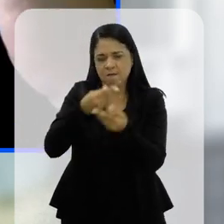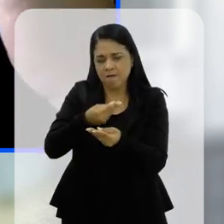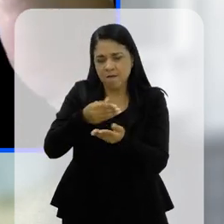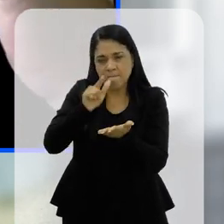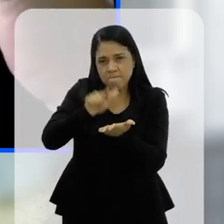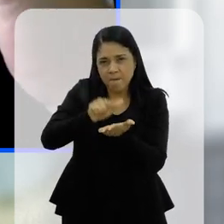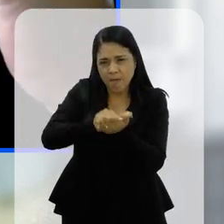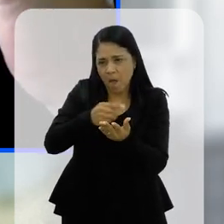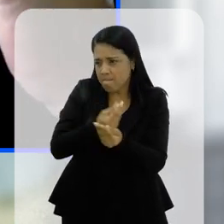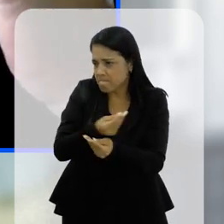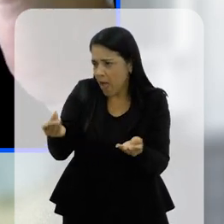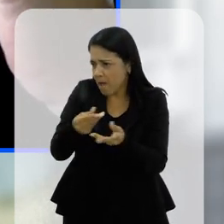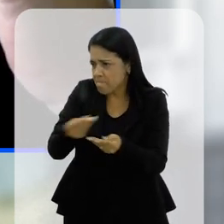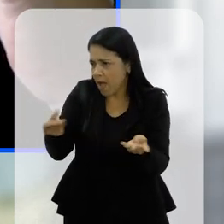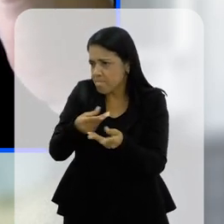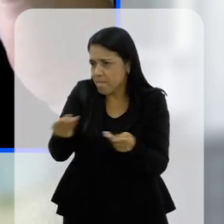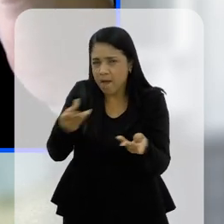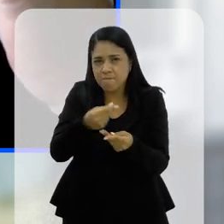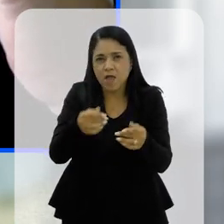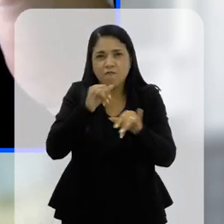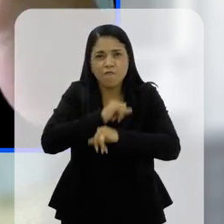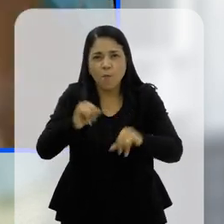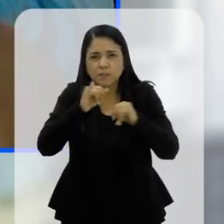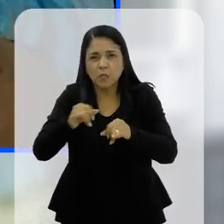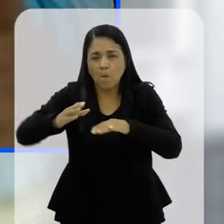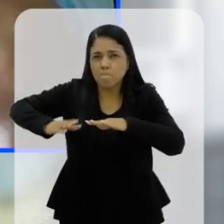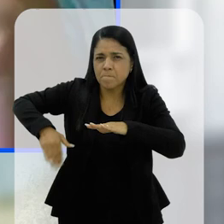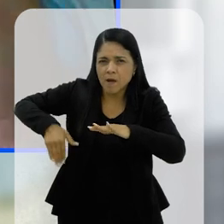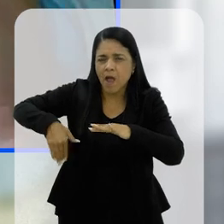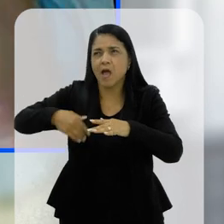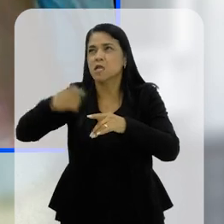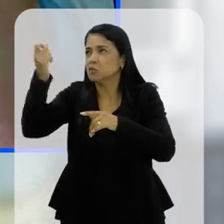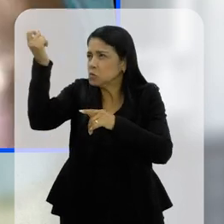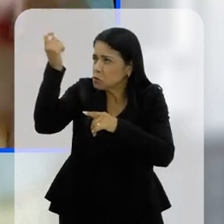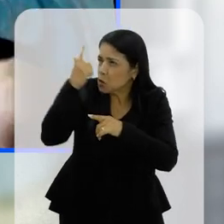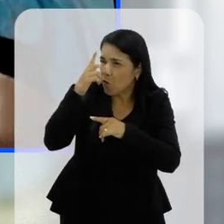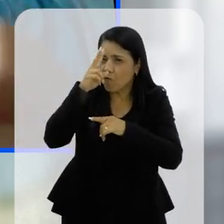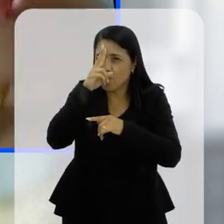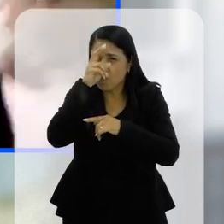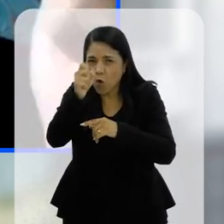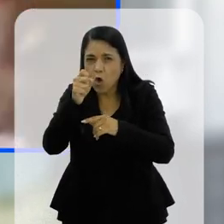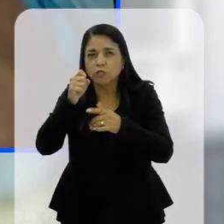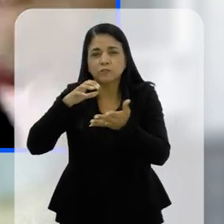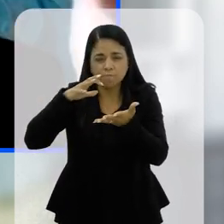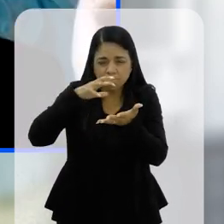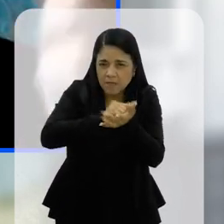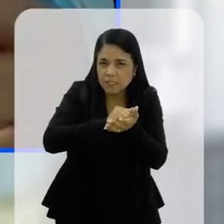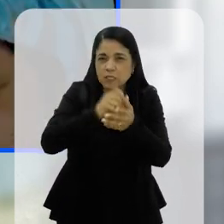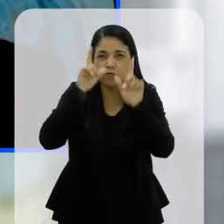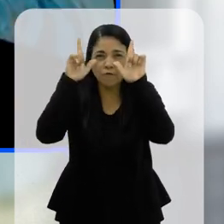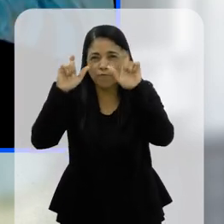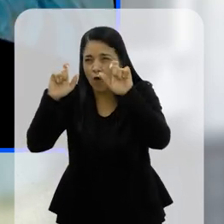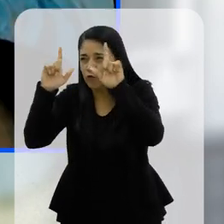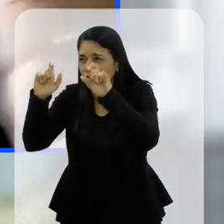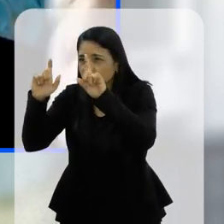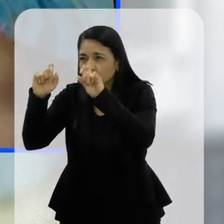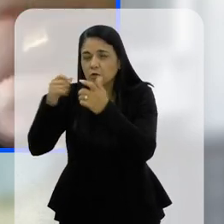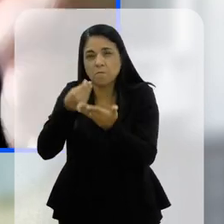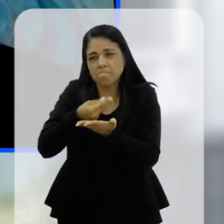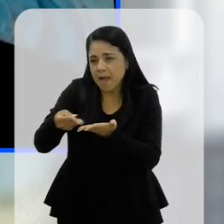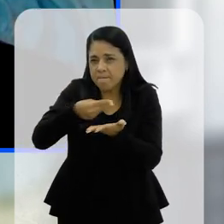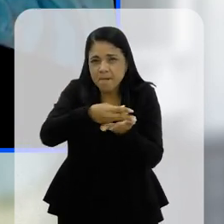confetamos em praias, sol a pino, tem foto, tem registro disso, a gente